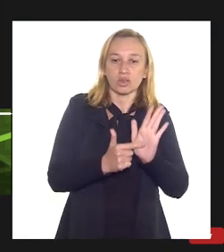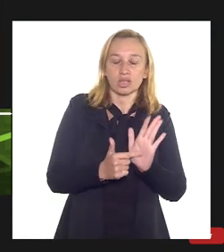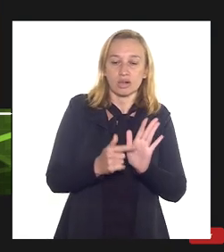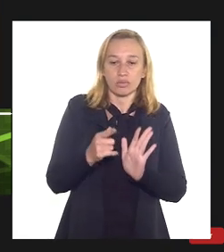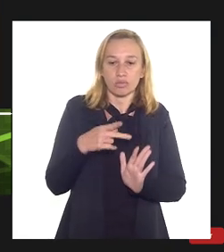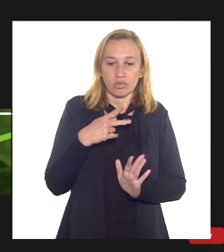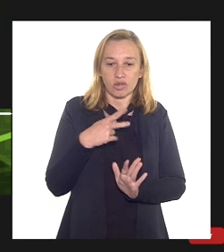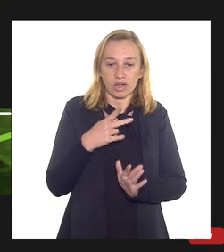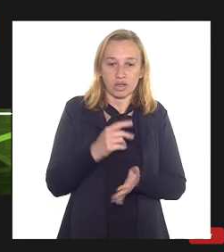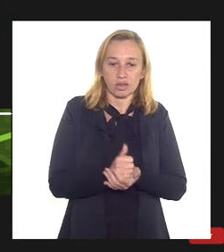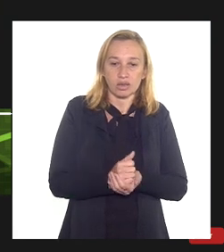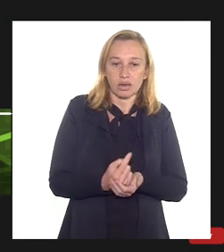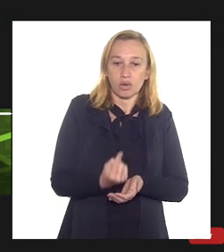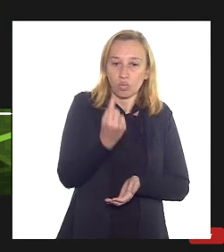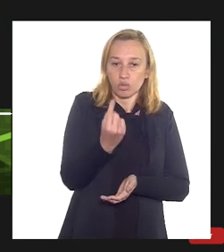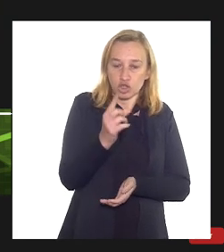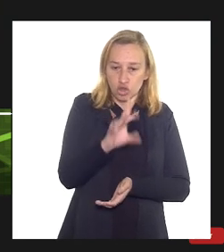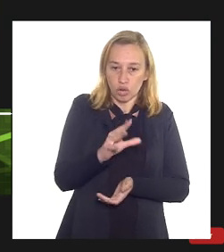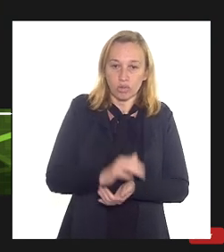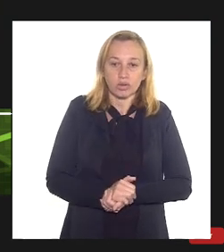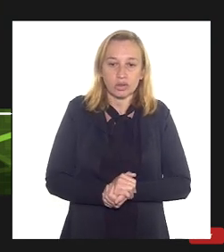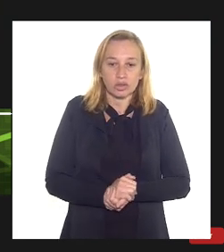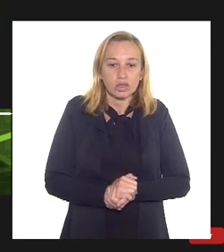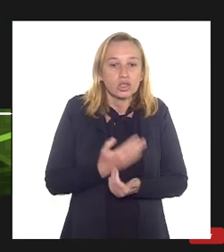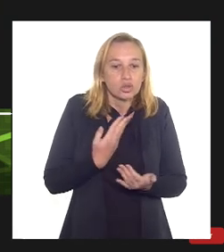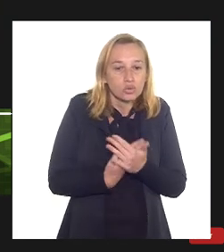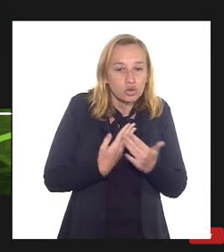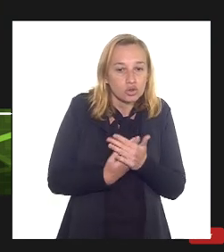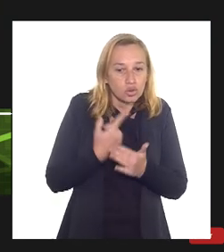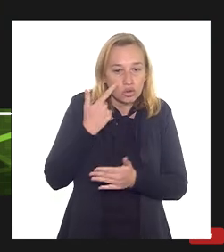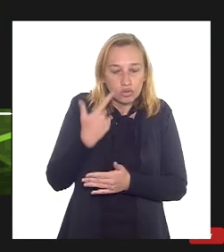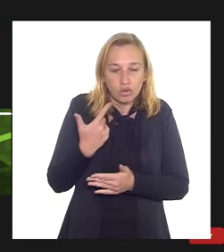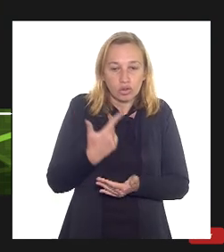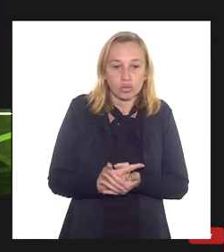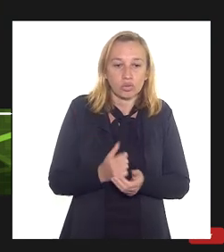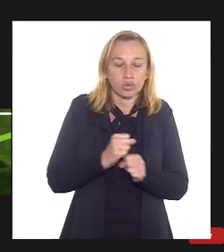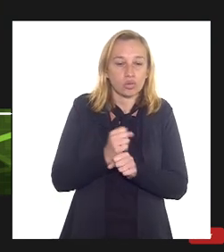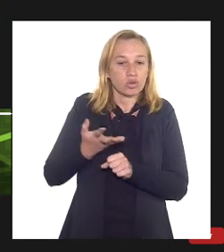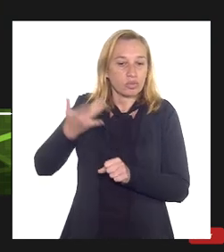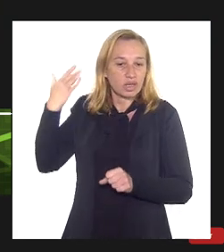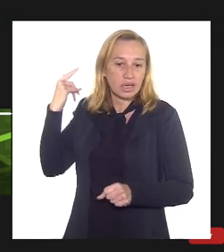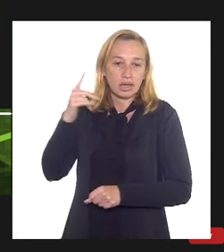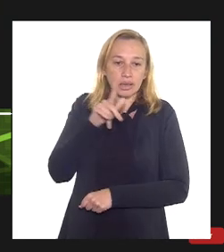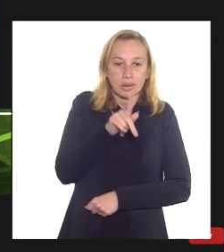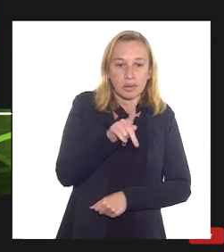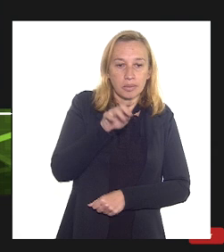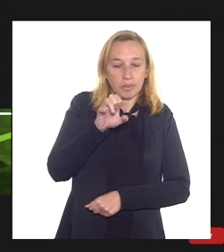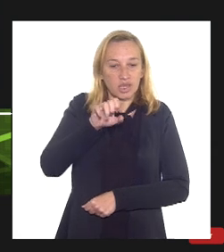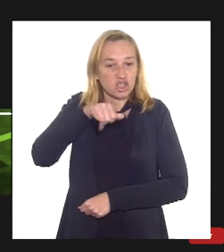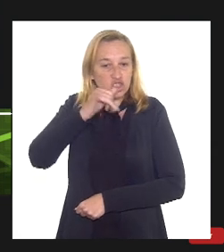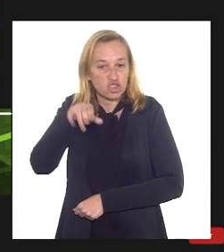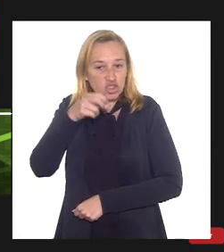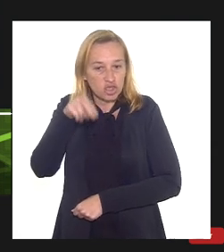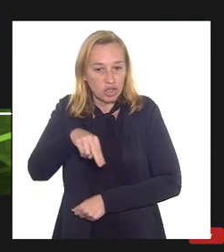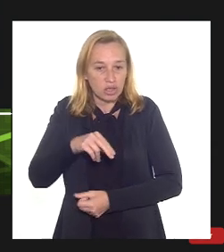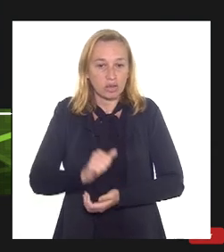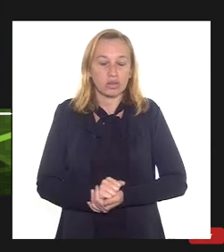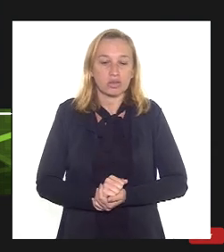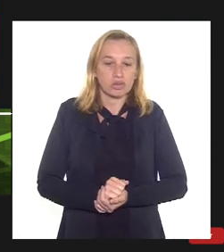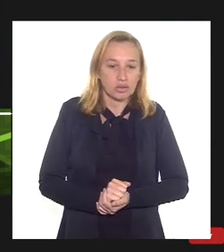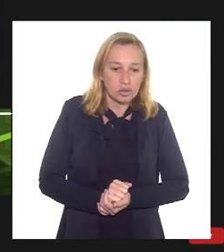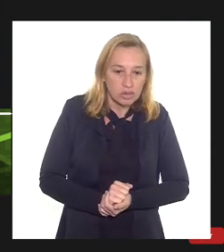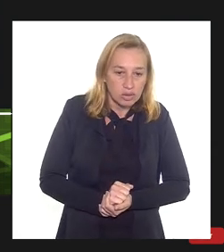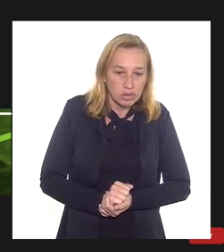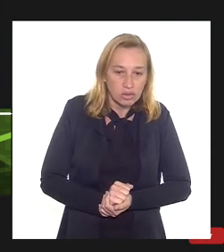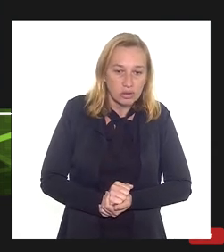eu peguei uma como exemplo, um estudo que nós vimos ser publicado no ano passado da Fijan, e já tivemos notícia de uma atualização, de